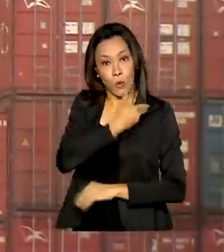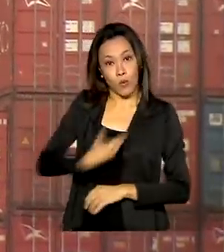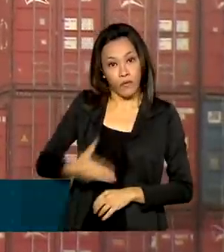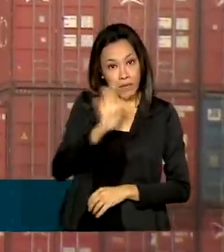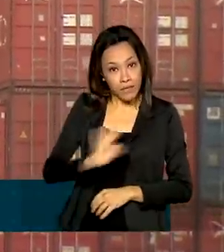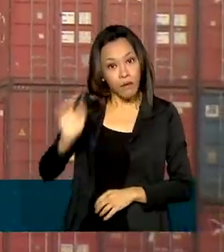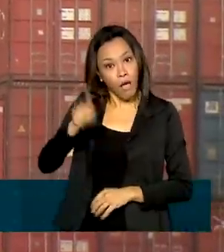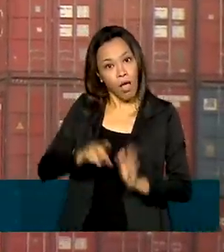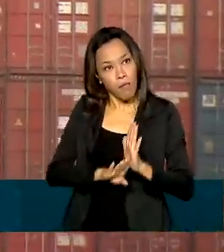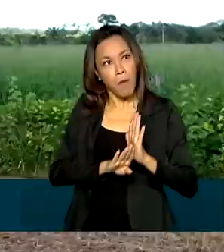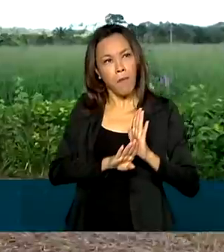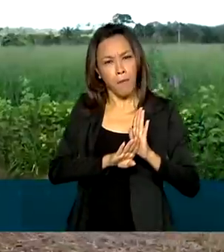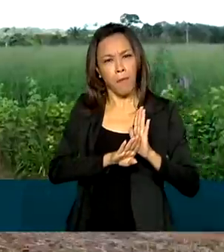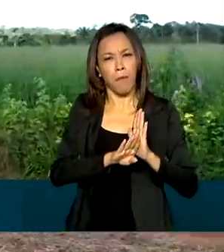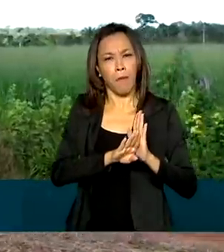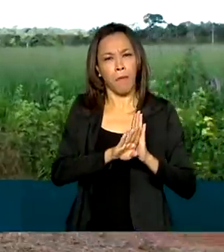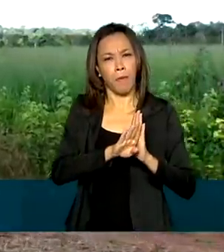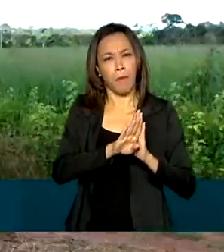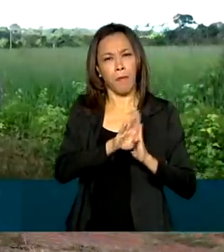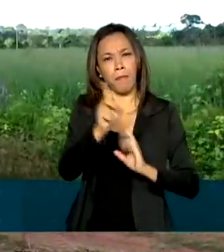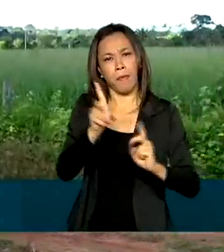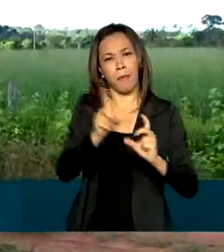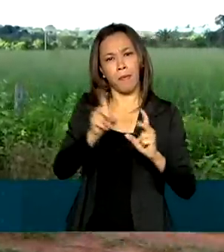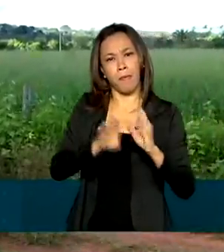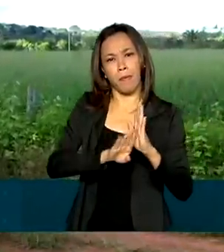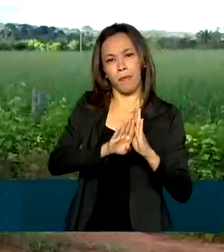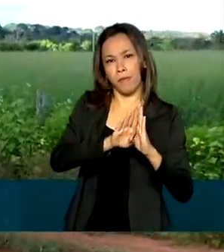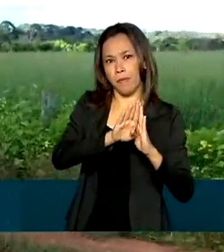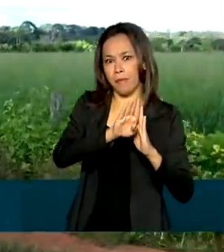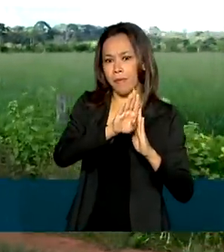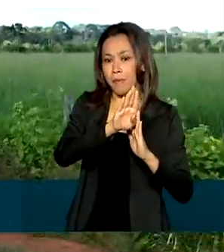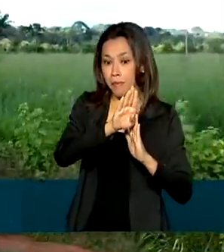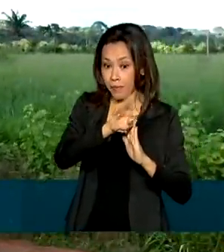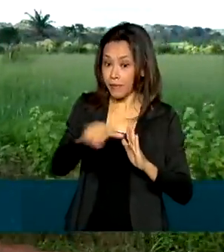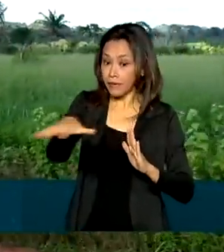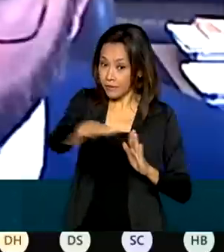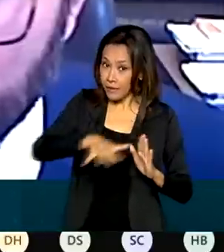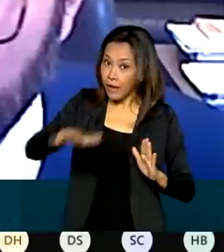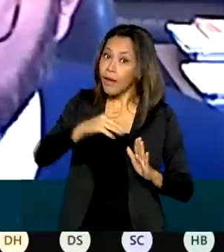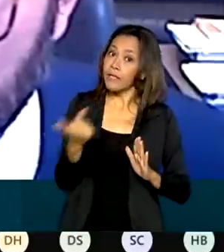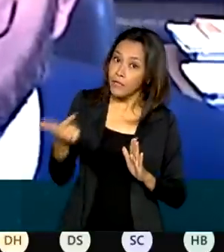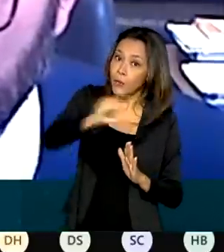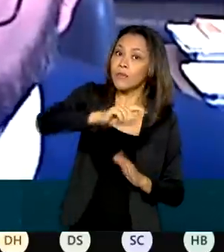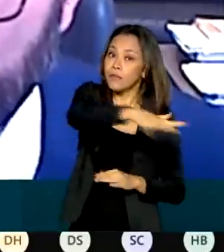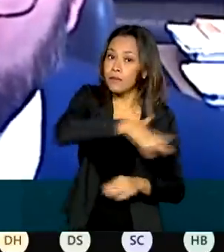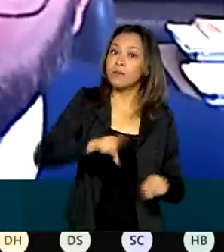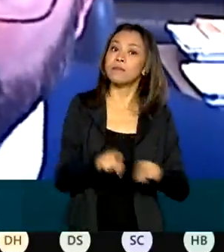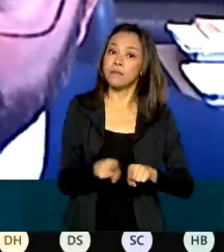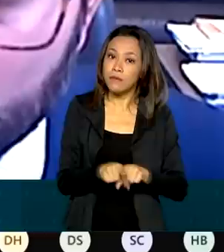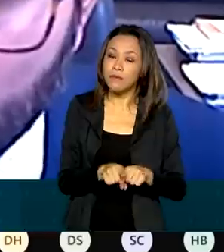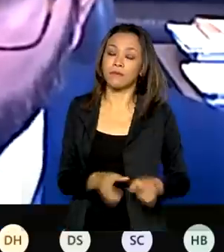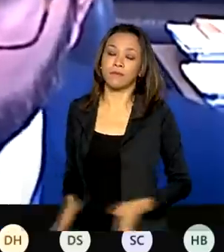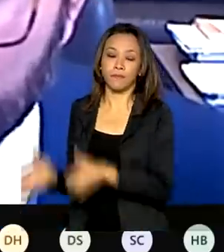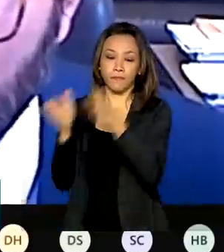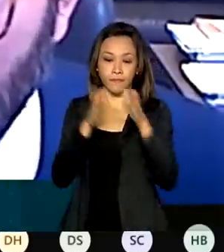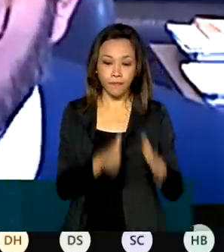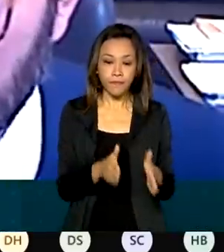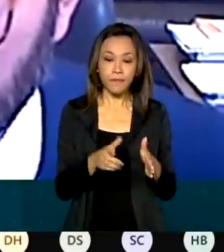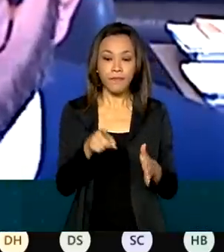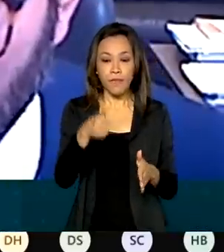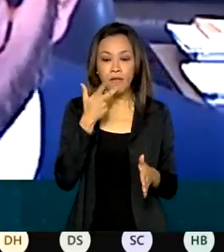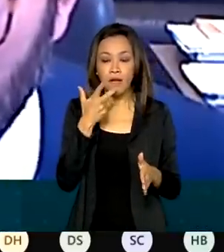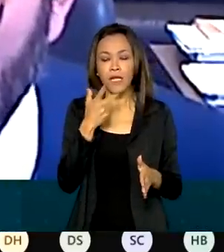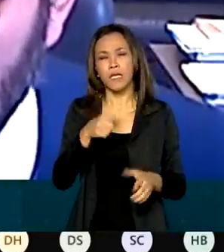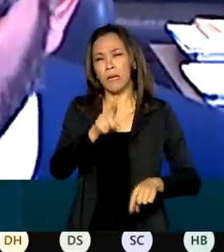crescimento das exportações em setores além do agropecuário. Nossa expectativa é que, para além do comércio de